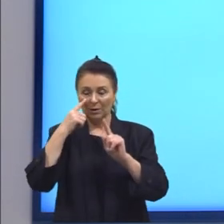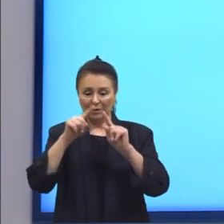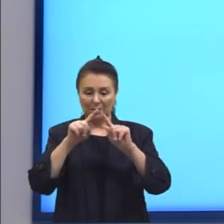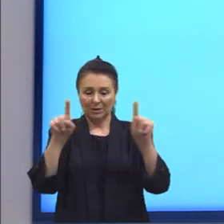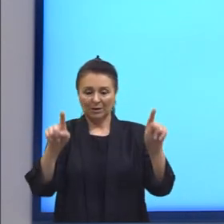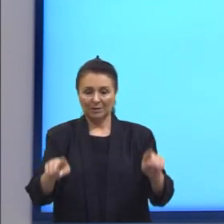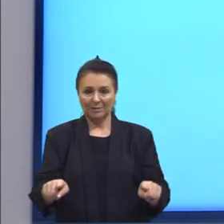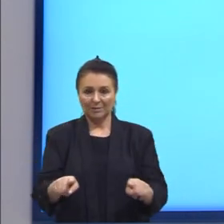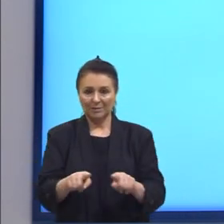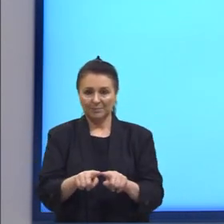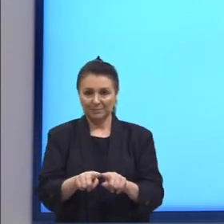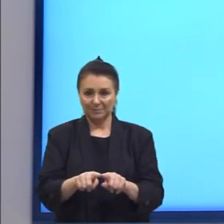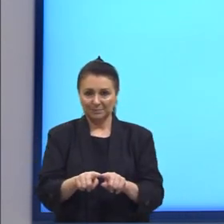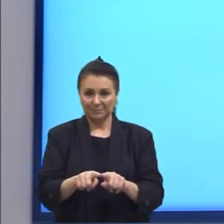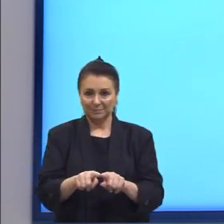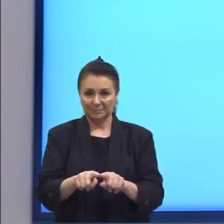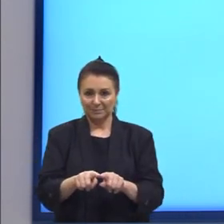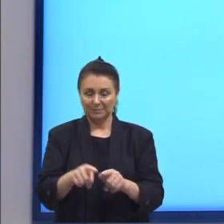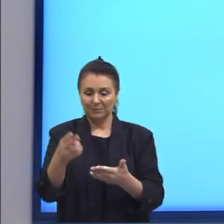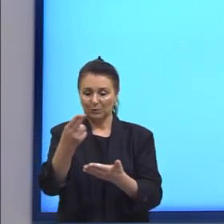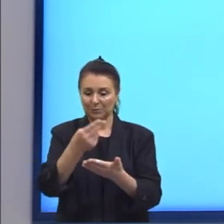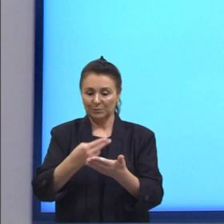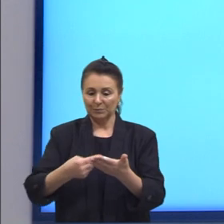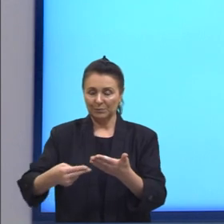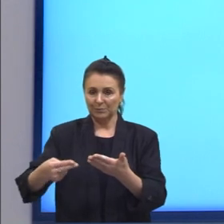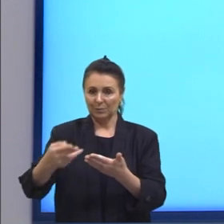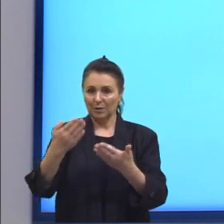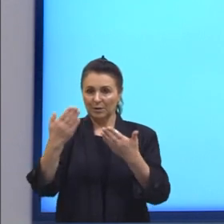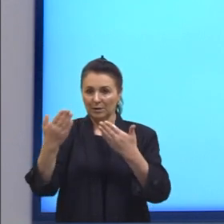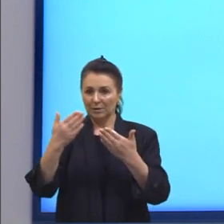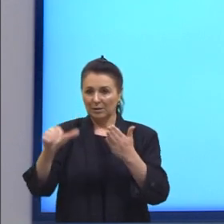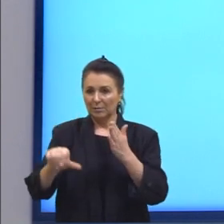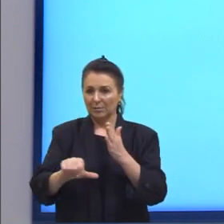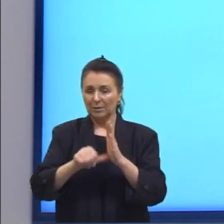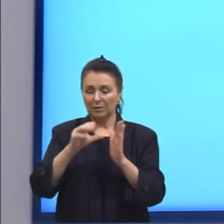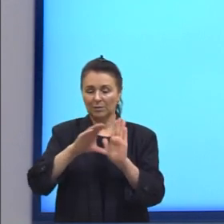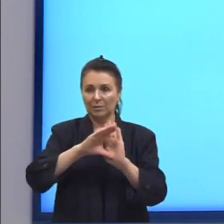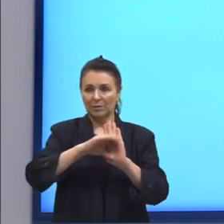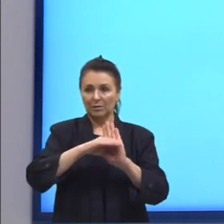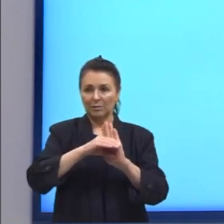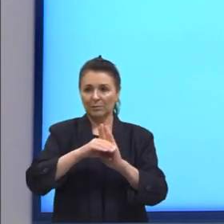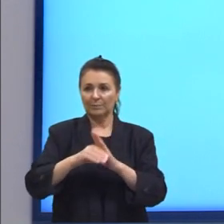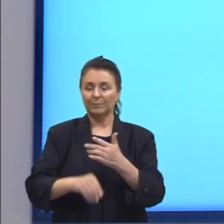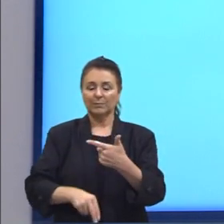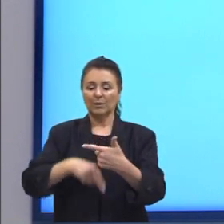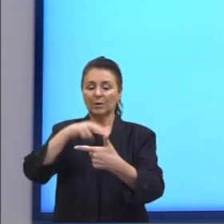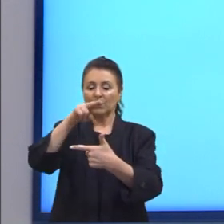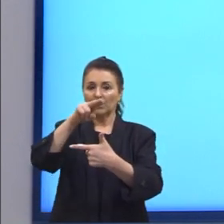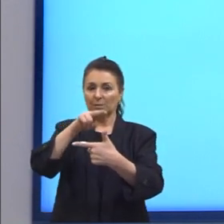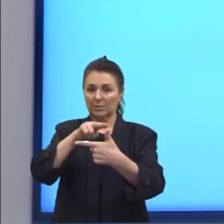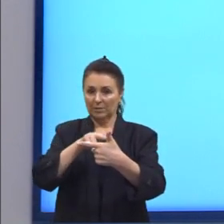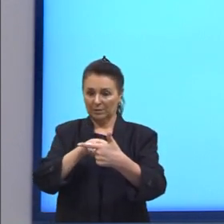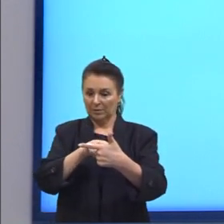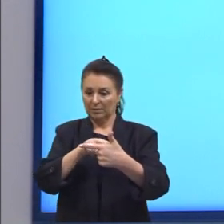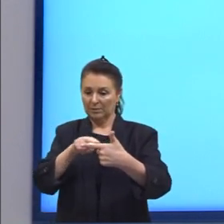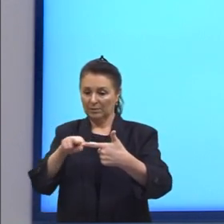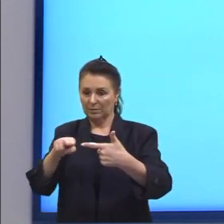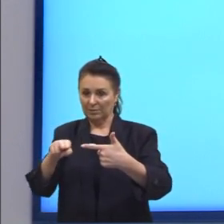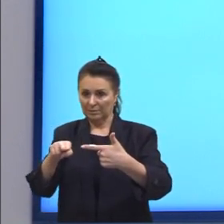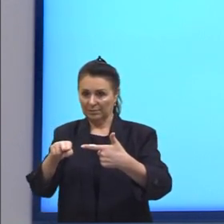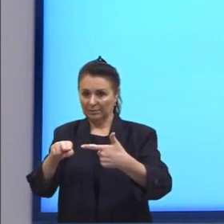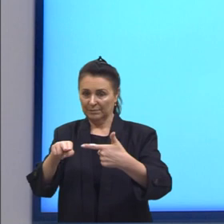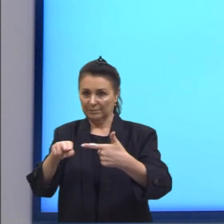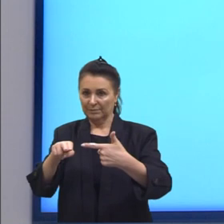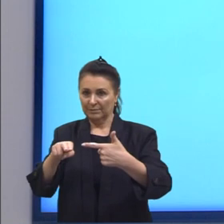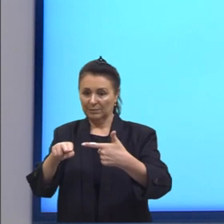vocês visualizarem melhor todos estes conceitos. Cosseno e seno nos eixos, como nós já determinamos,